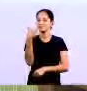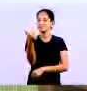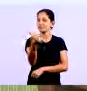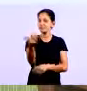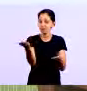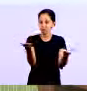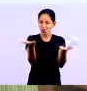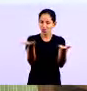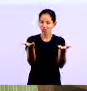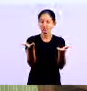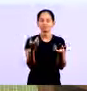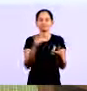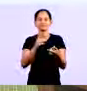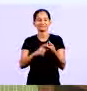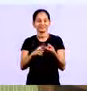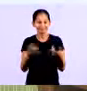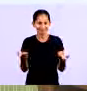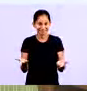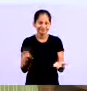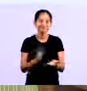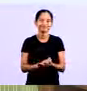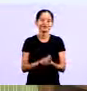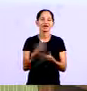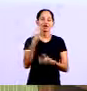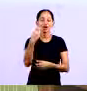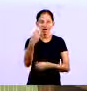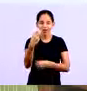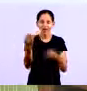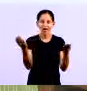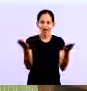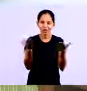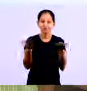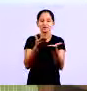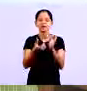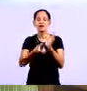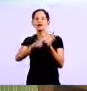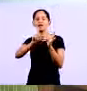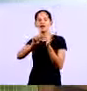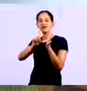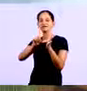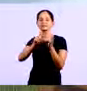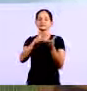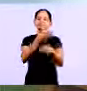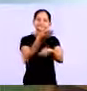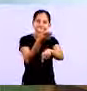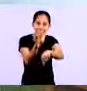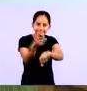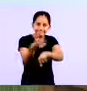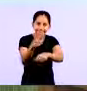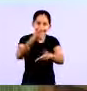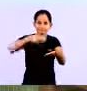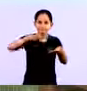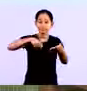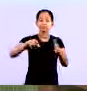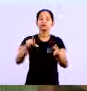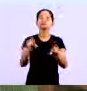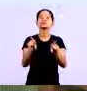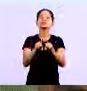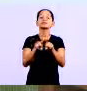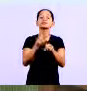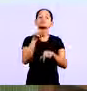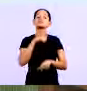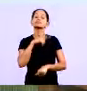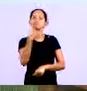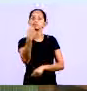É verdade Então veja só Antes de iniciarmos aqui a correção da atividade Teve um questionamento de um aluno